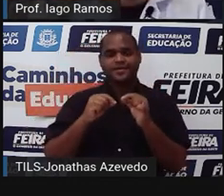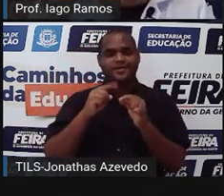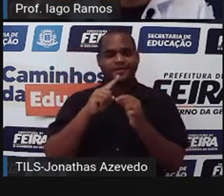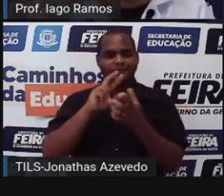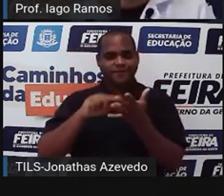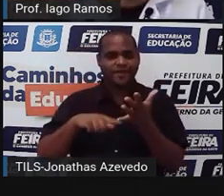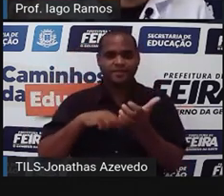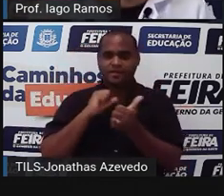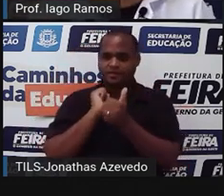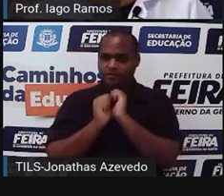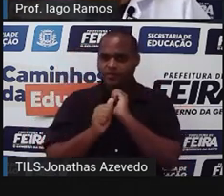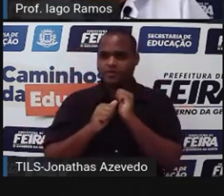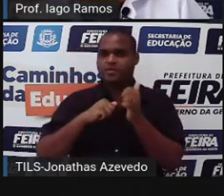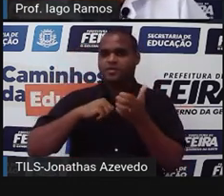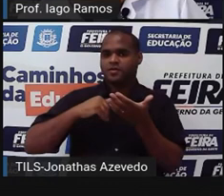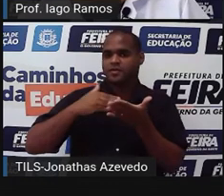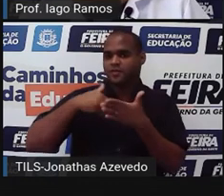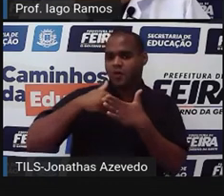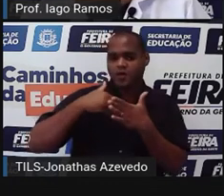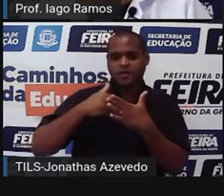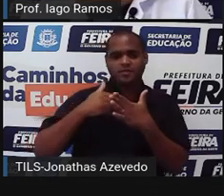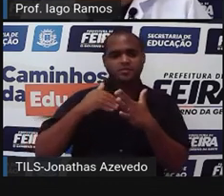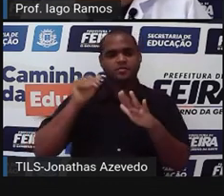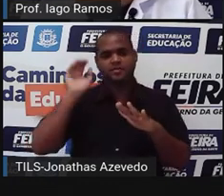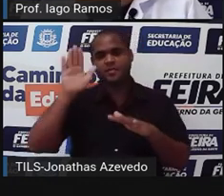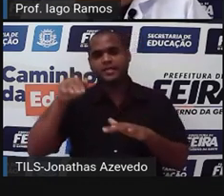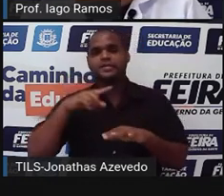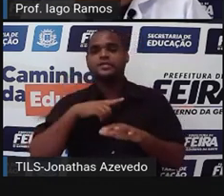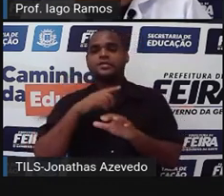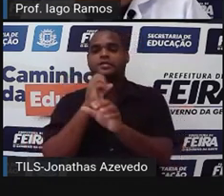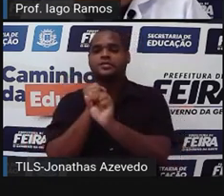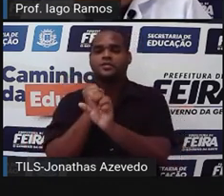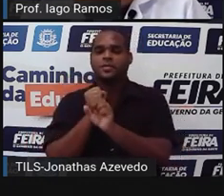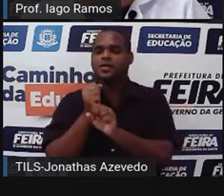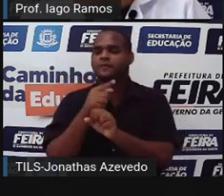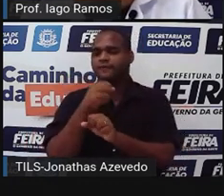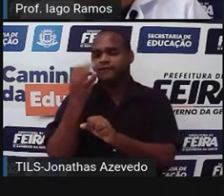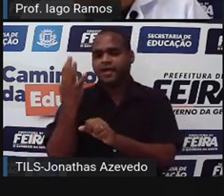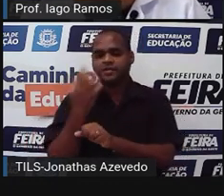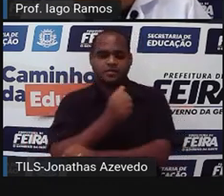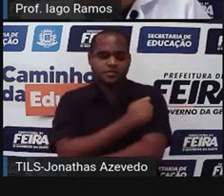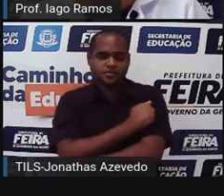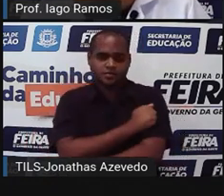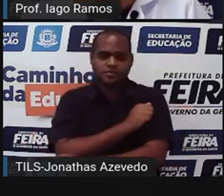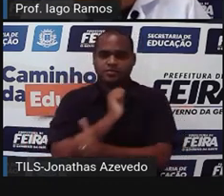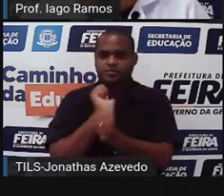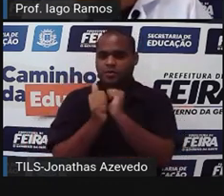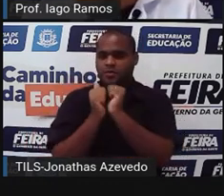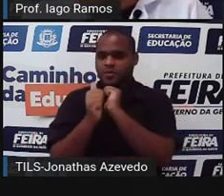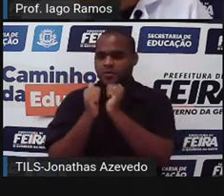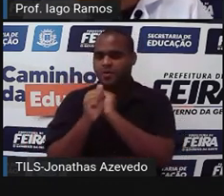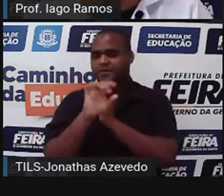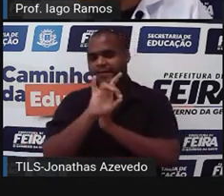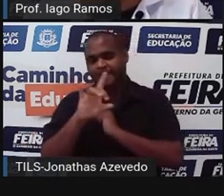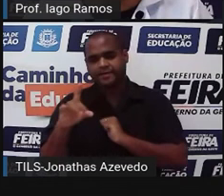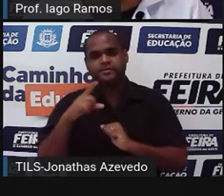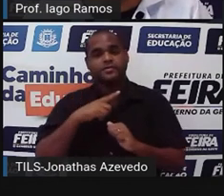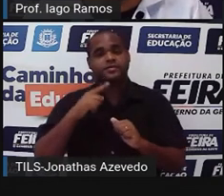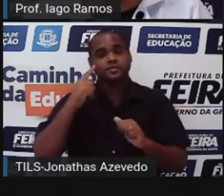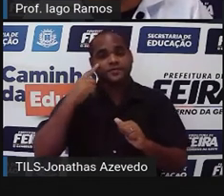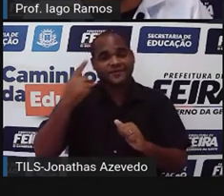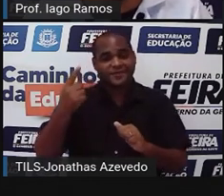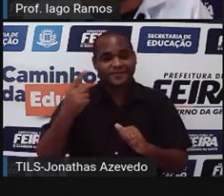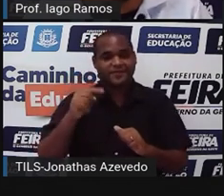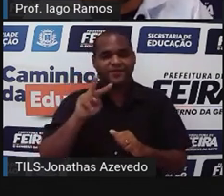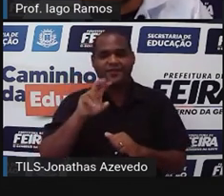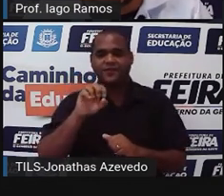esportes. Futebol, vôlei, basquete. Coluna da quantidade de alunos para cada esporte. Tá bom? Então aqui o vôlei, ó. Eu